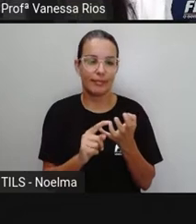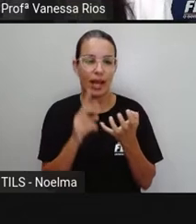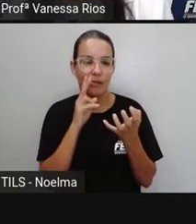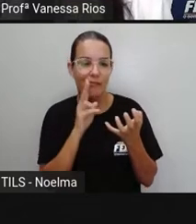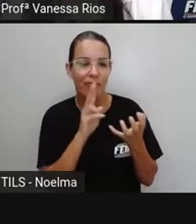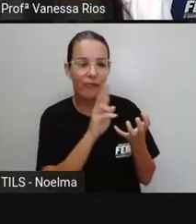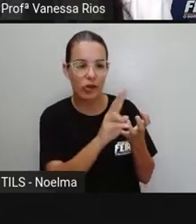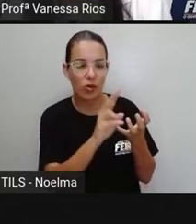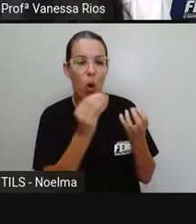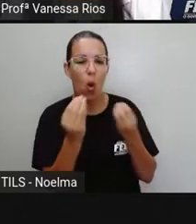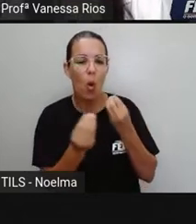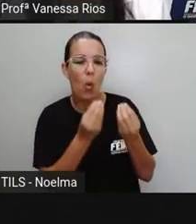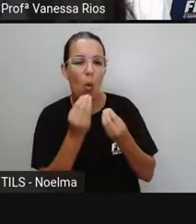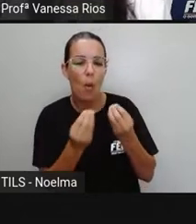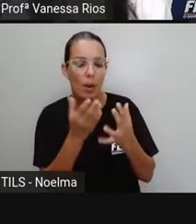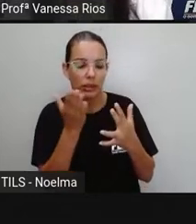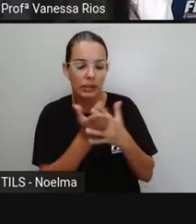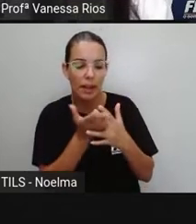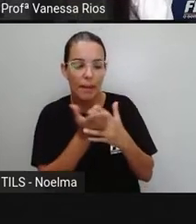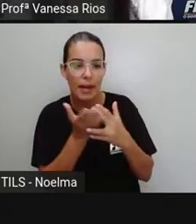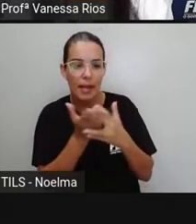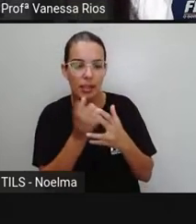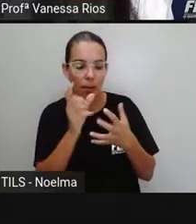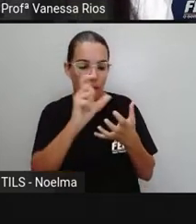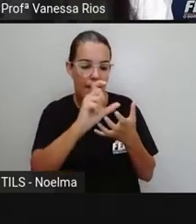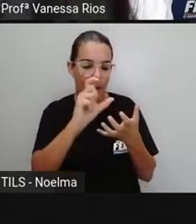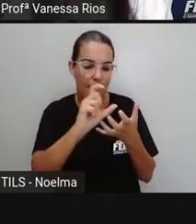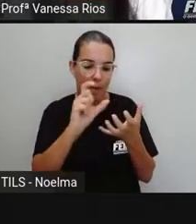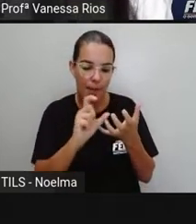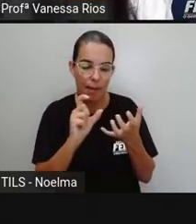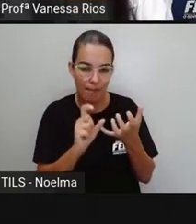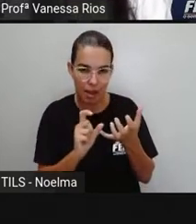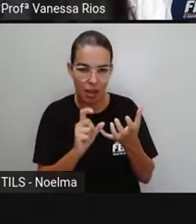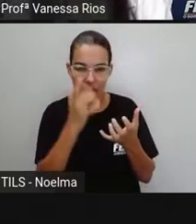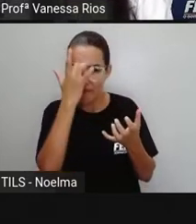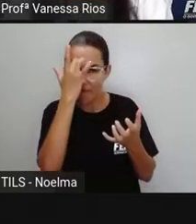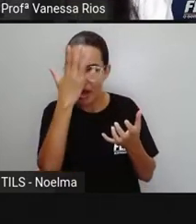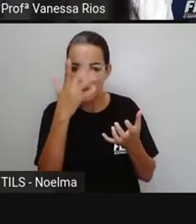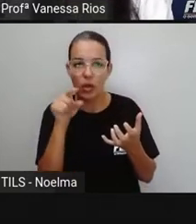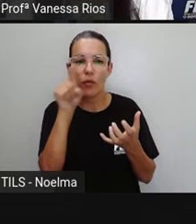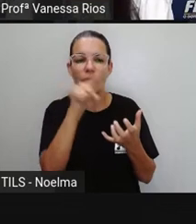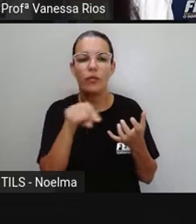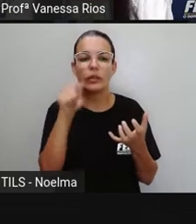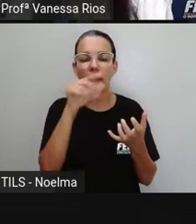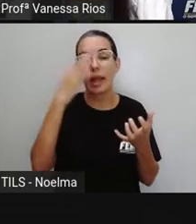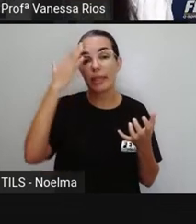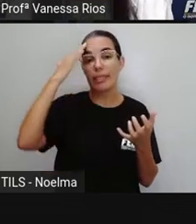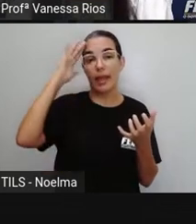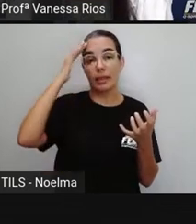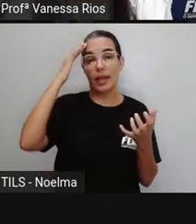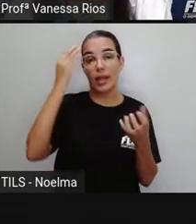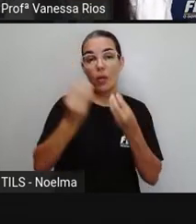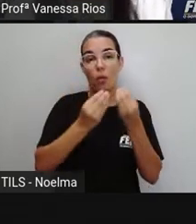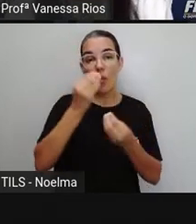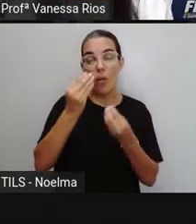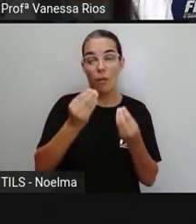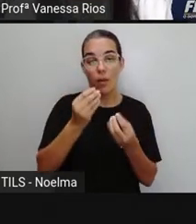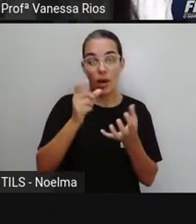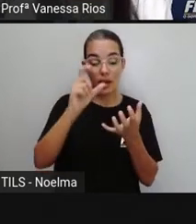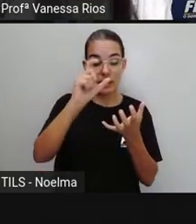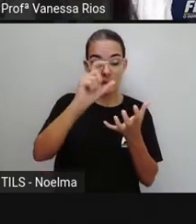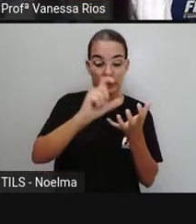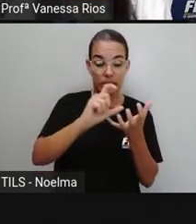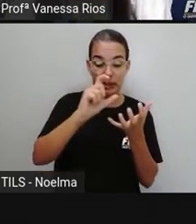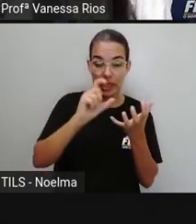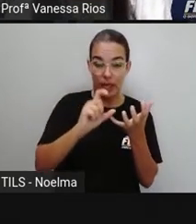pró separou as sílabas para ficar mais fácil a visualização, né? Da localização da sílaba tônica, que a pró colocou aí